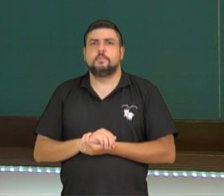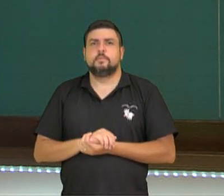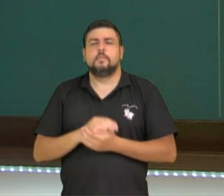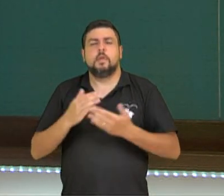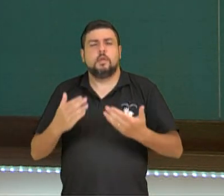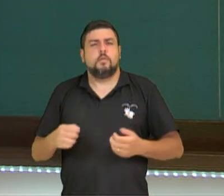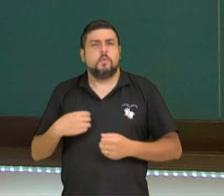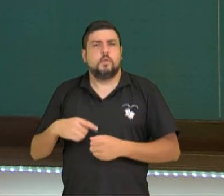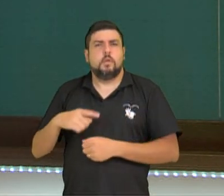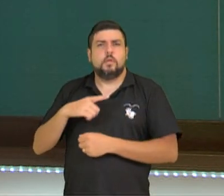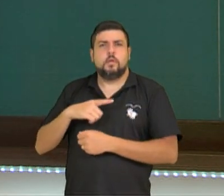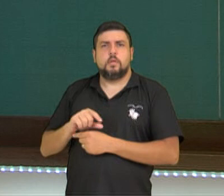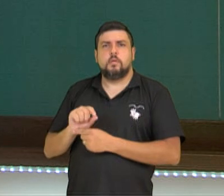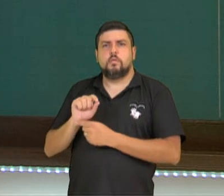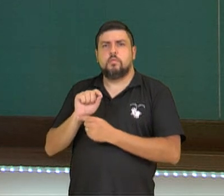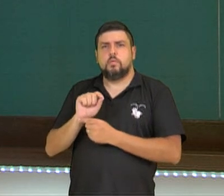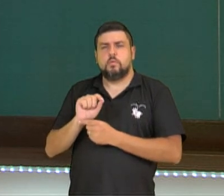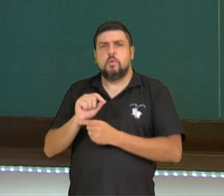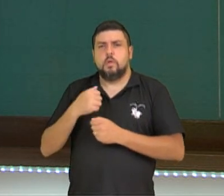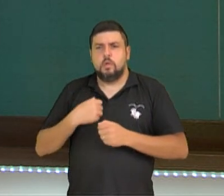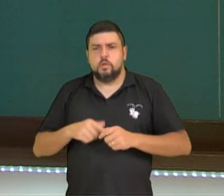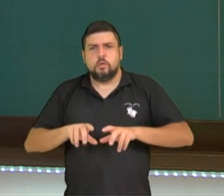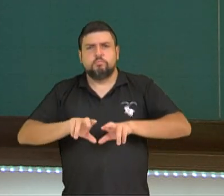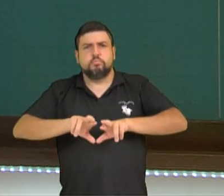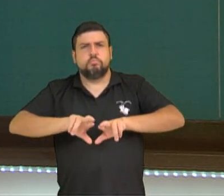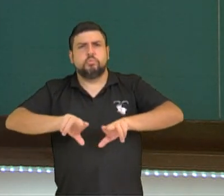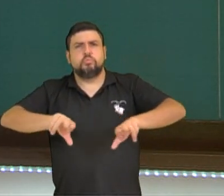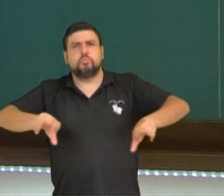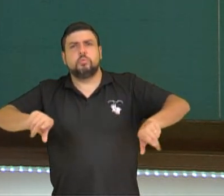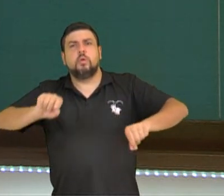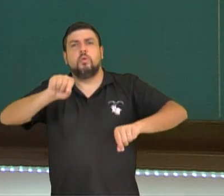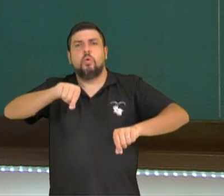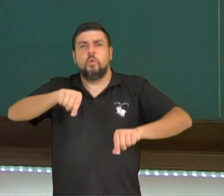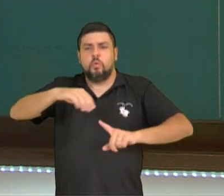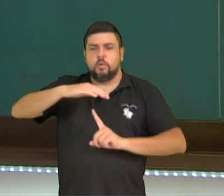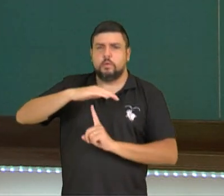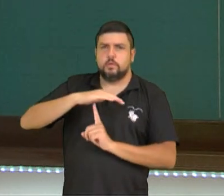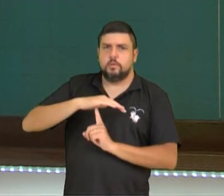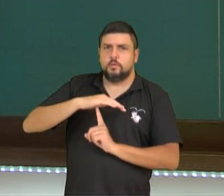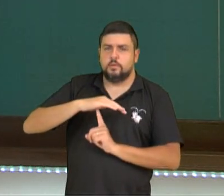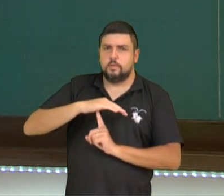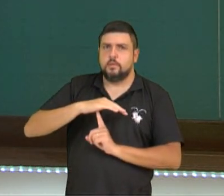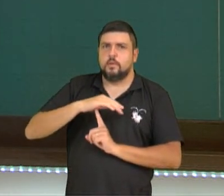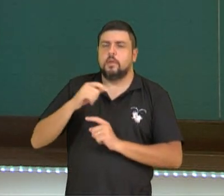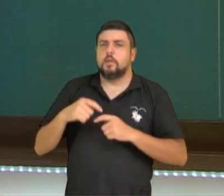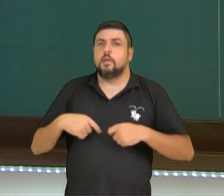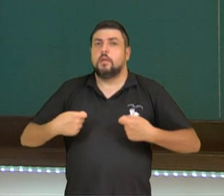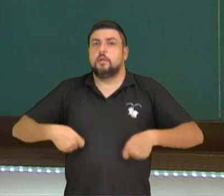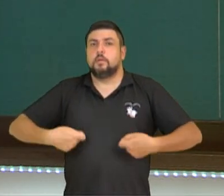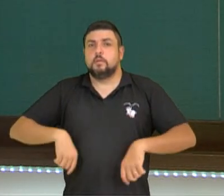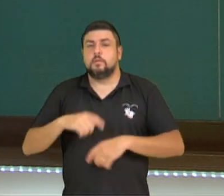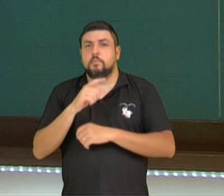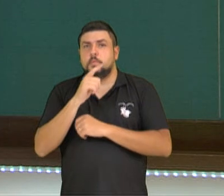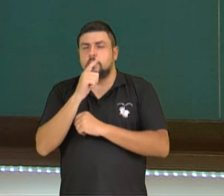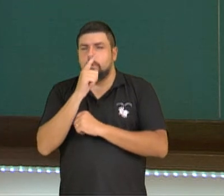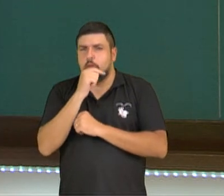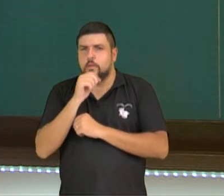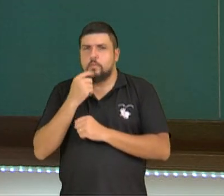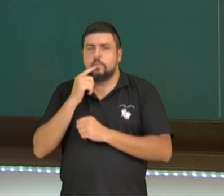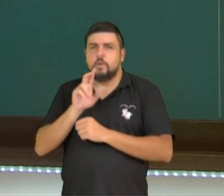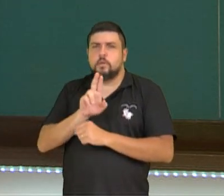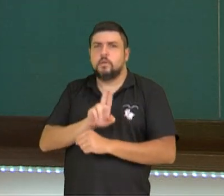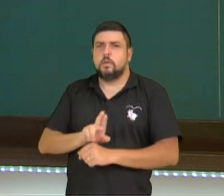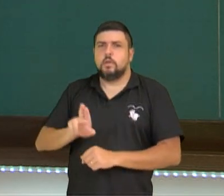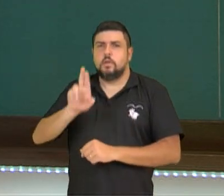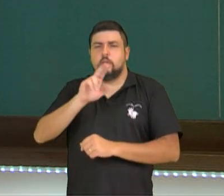várias delas acontecendo no território paranaense e que necessitam da água e que utilizam a água de